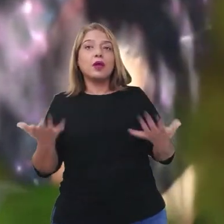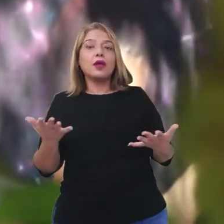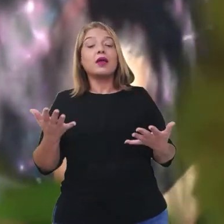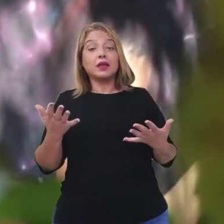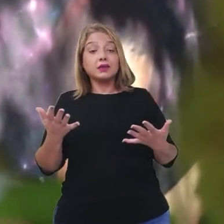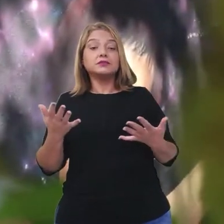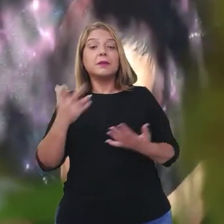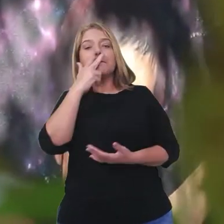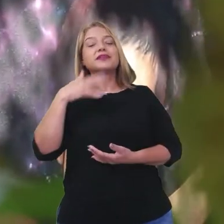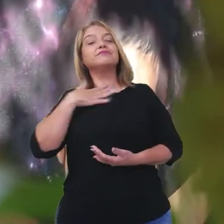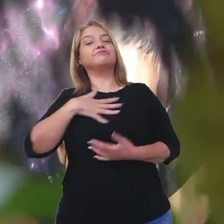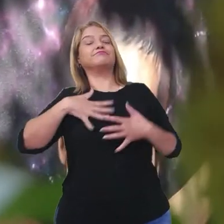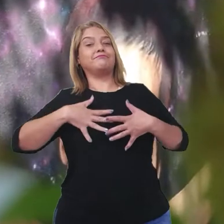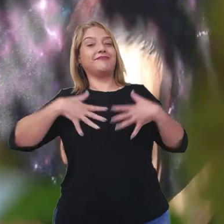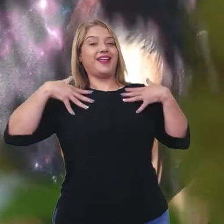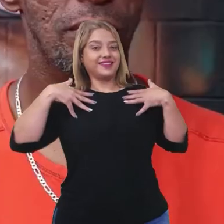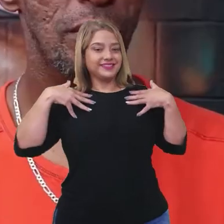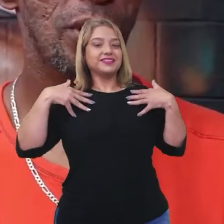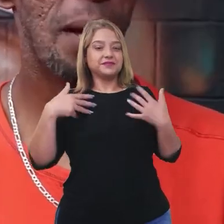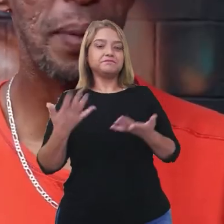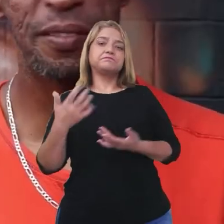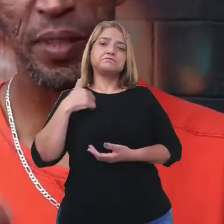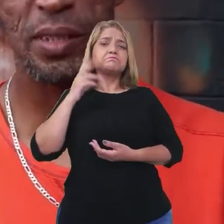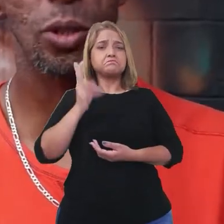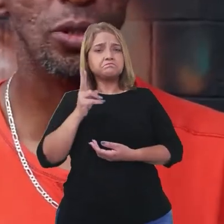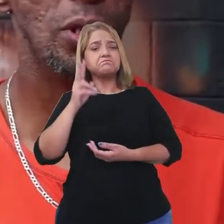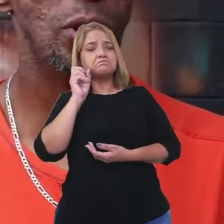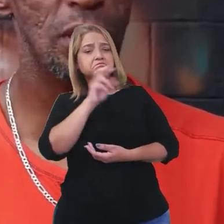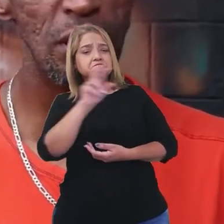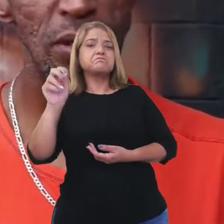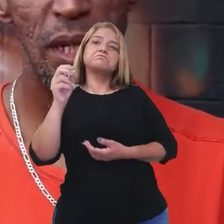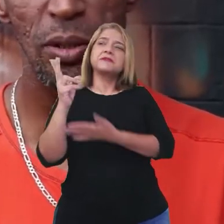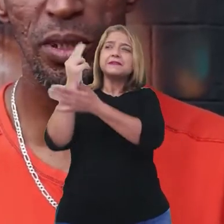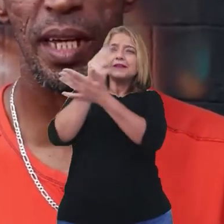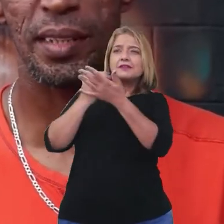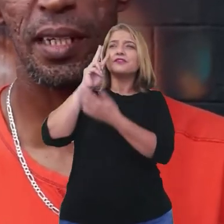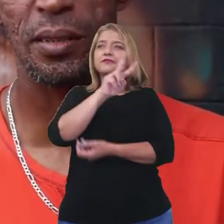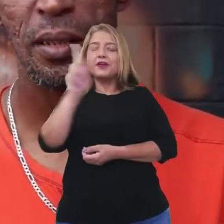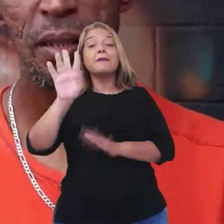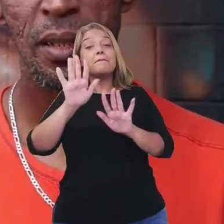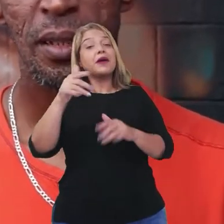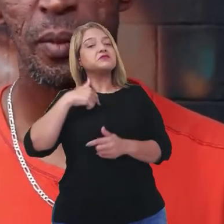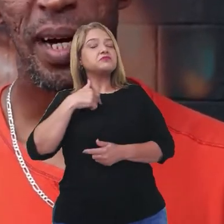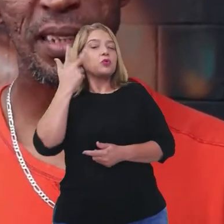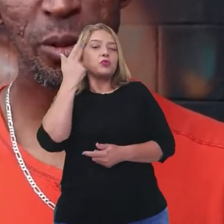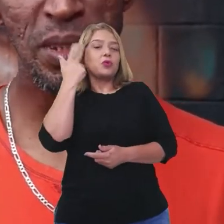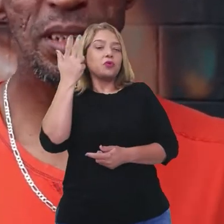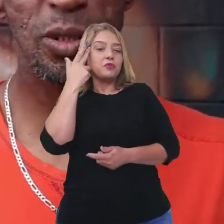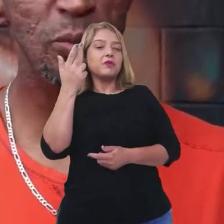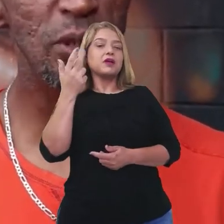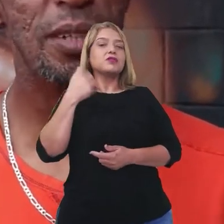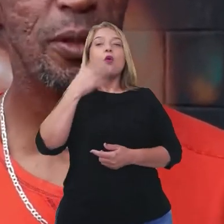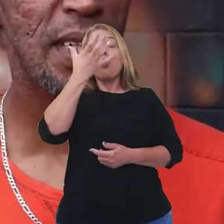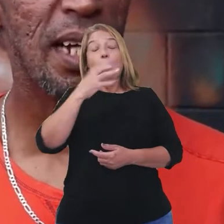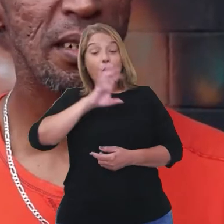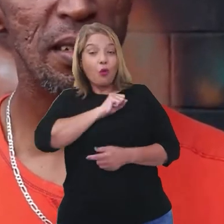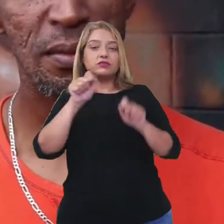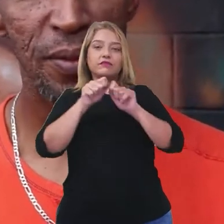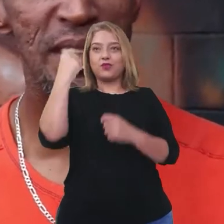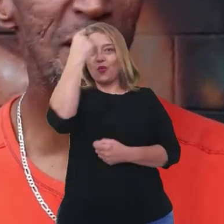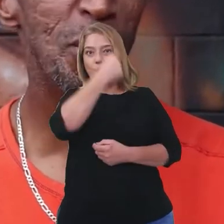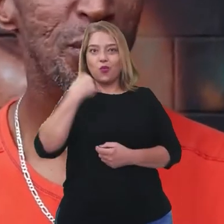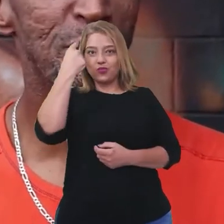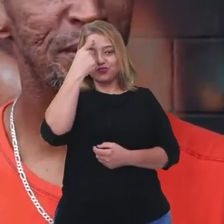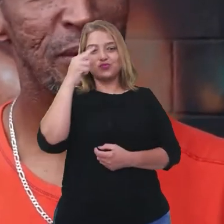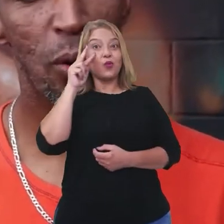acabo optando por fazer rosto. Eu já fiz outros vestidos, outros desenhos, mas eu me sinto muito à vontade